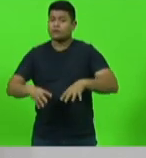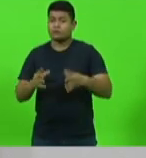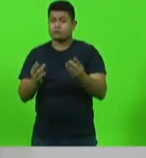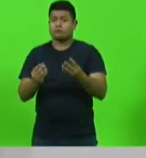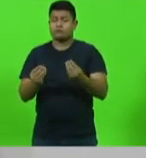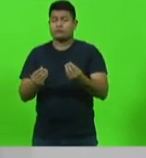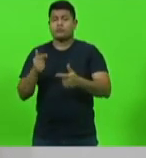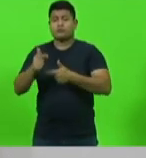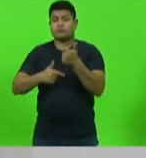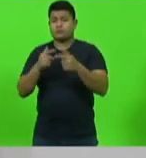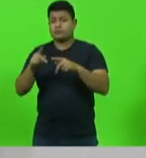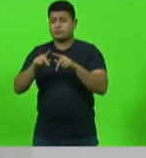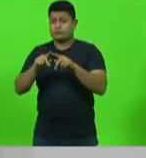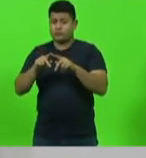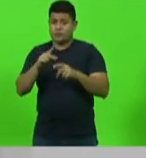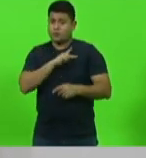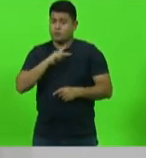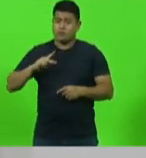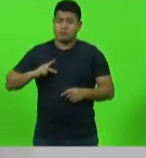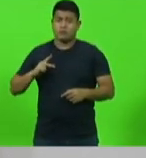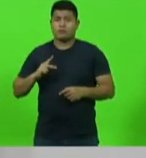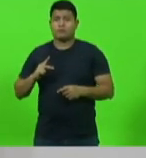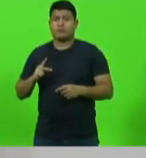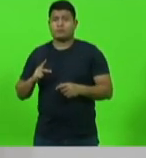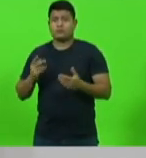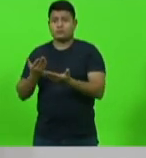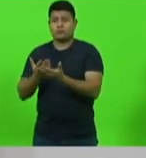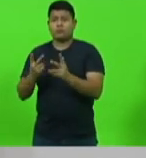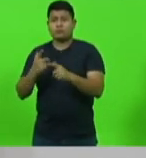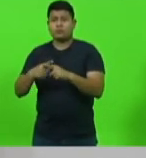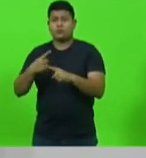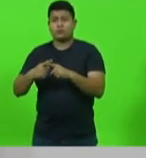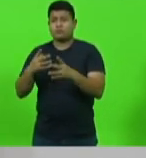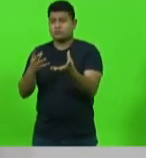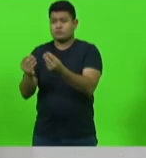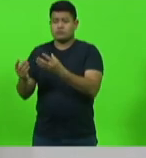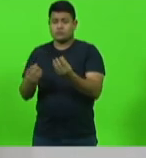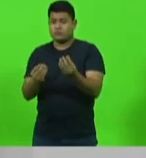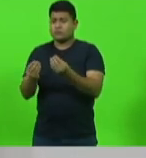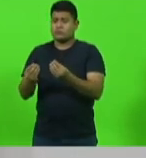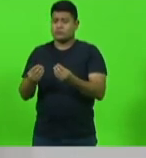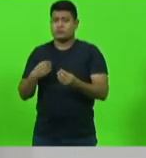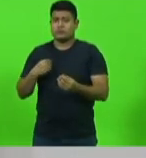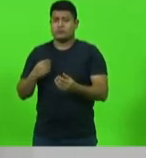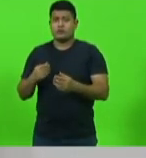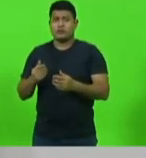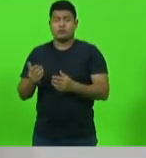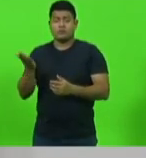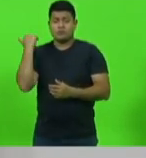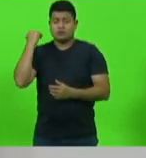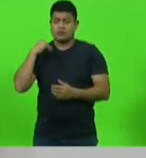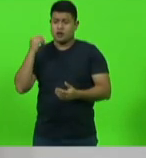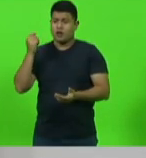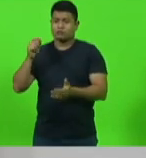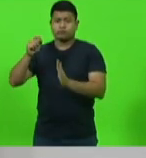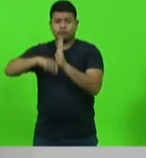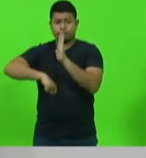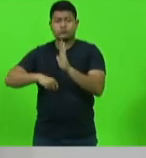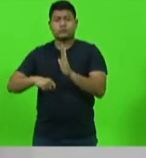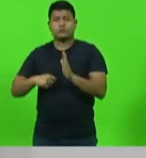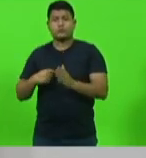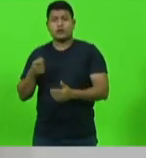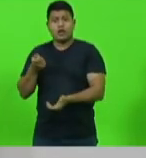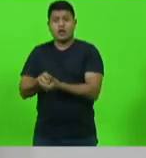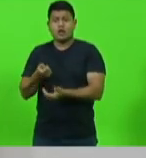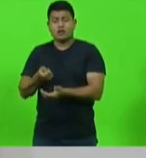cuja maioria é representada por servidores de carreira, selecionados mediante concursos que exigem formação educacional mais